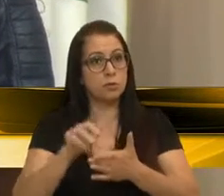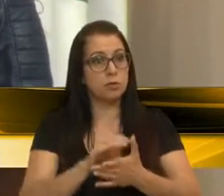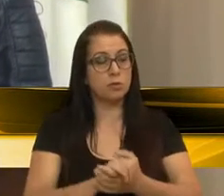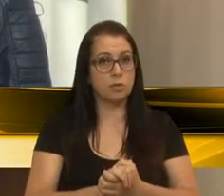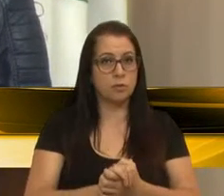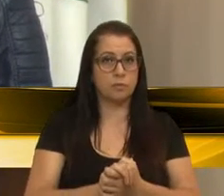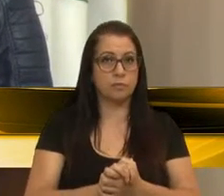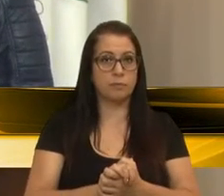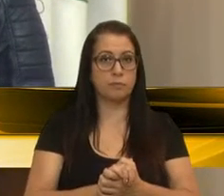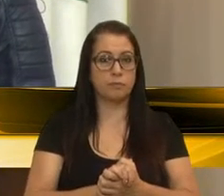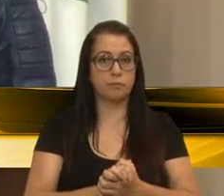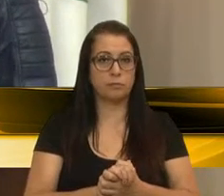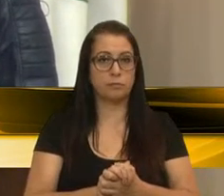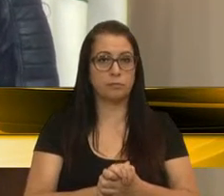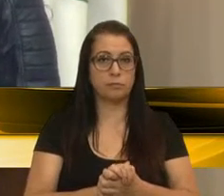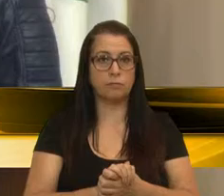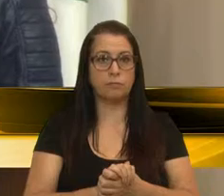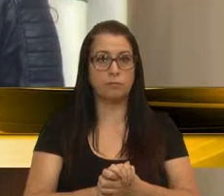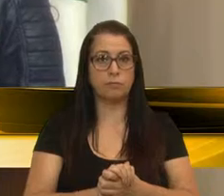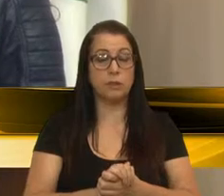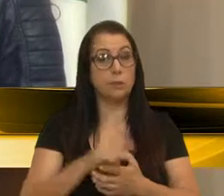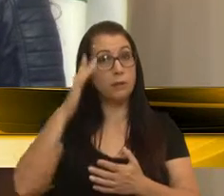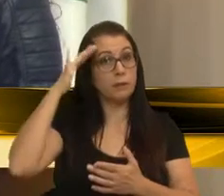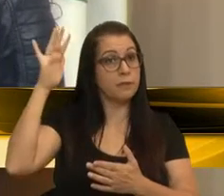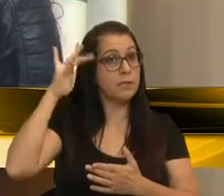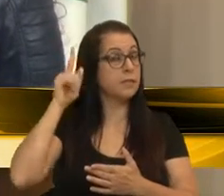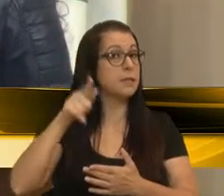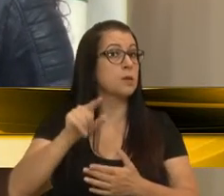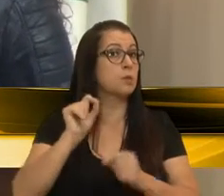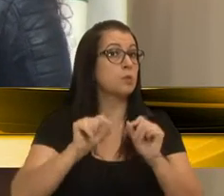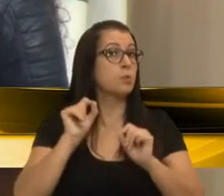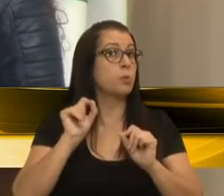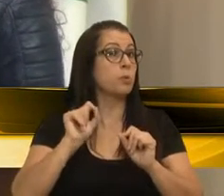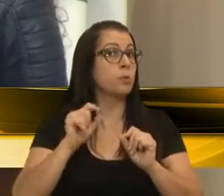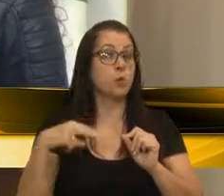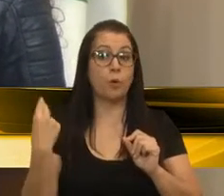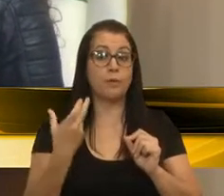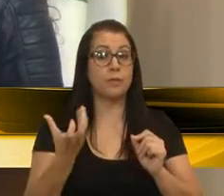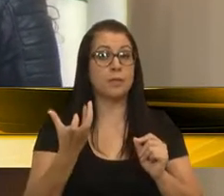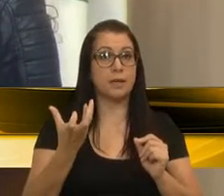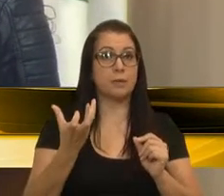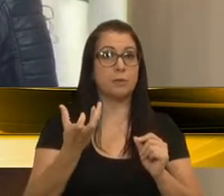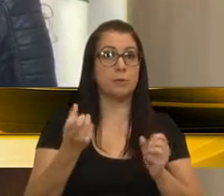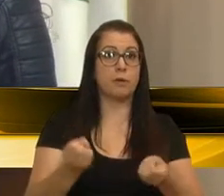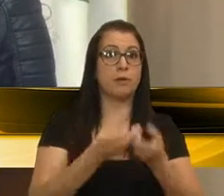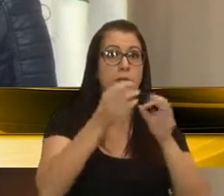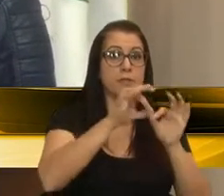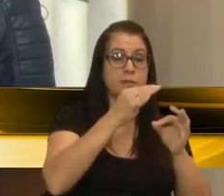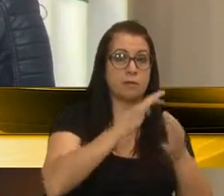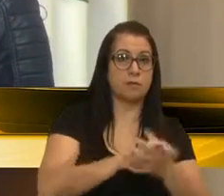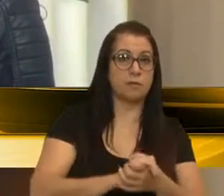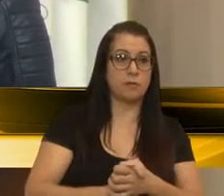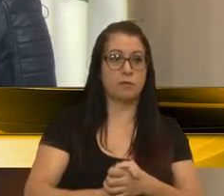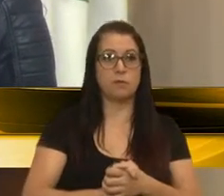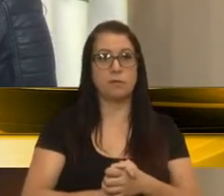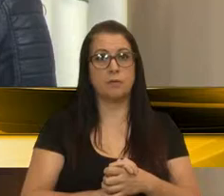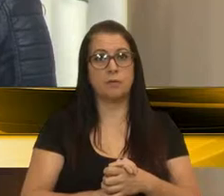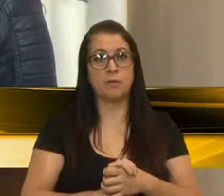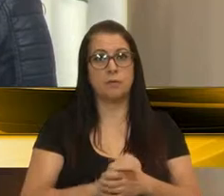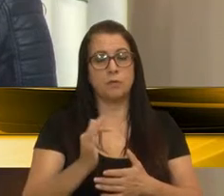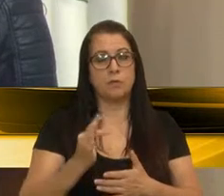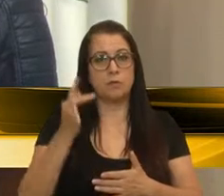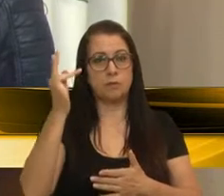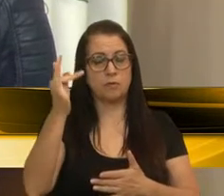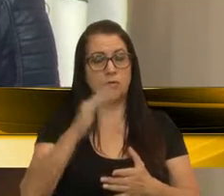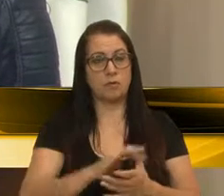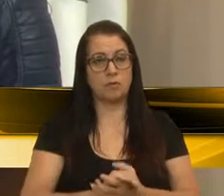reflexão, uma reflexão muito grande sobre o que nós queremos para a Festa Nacional da Uva no futuro.